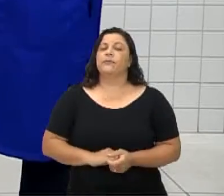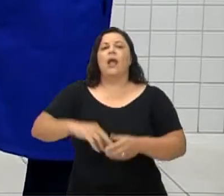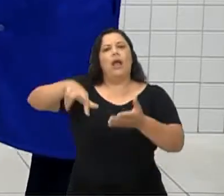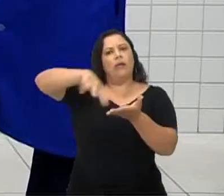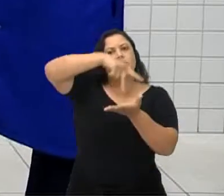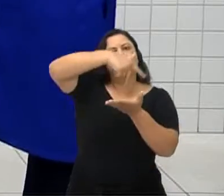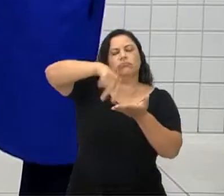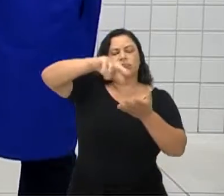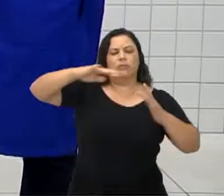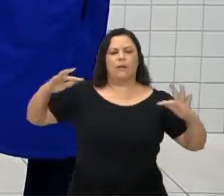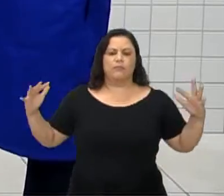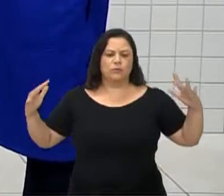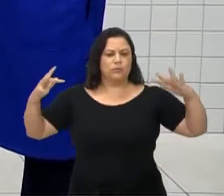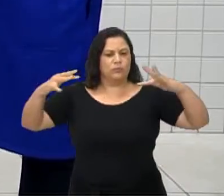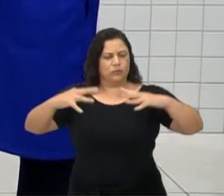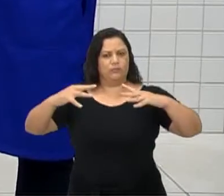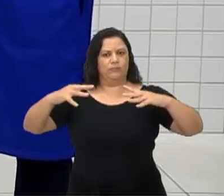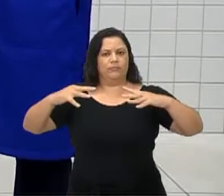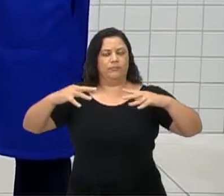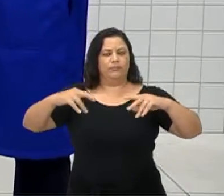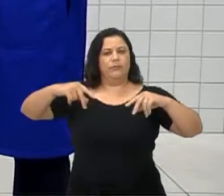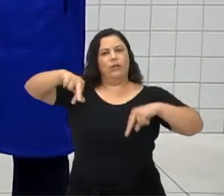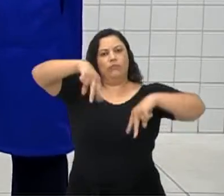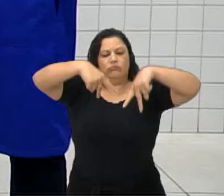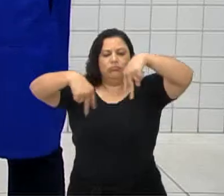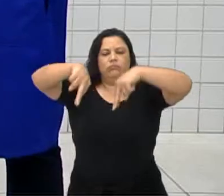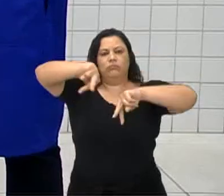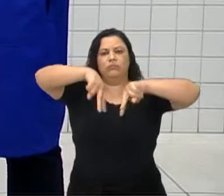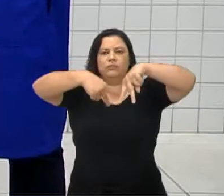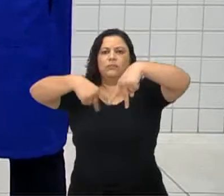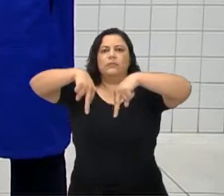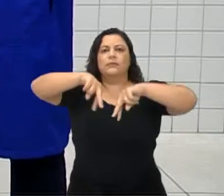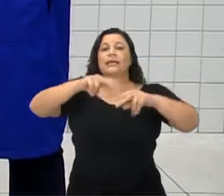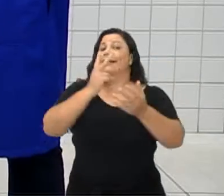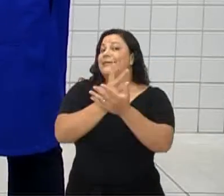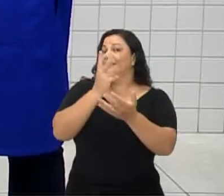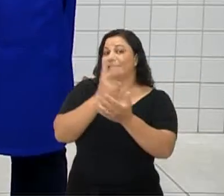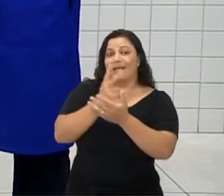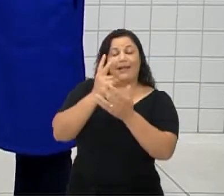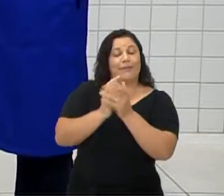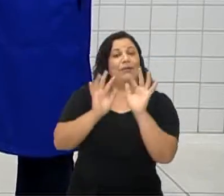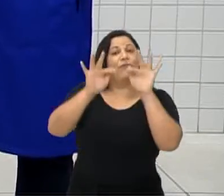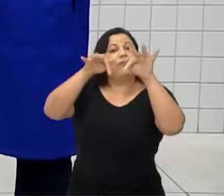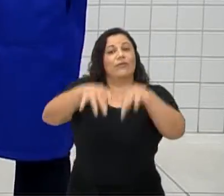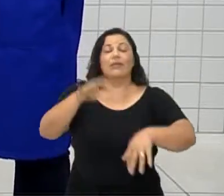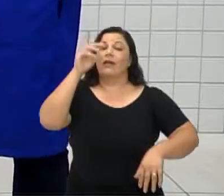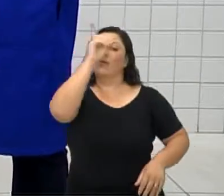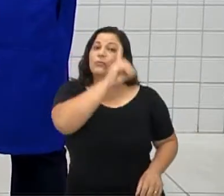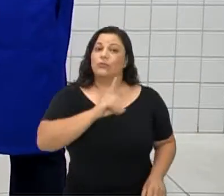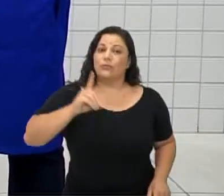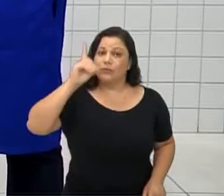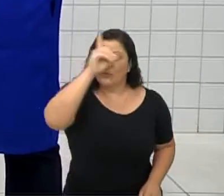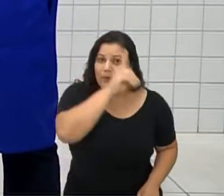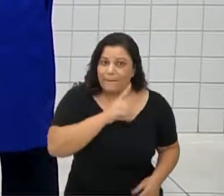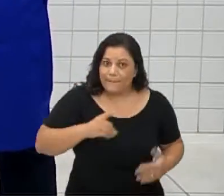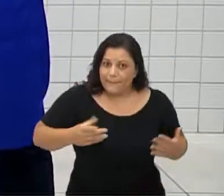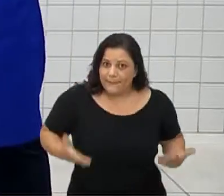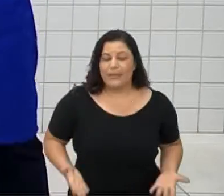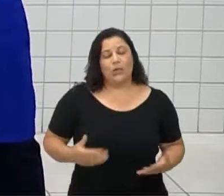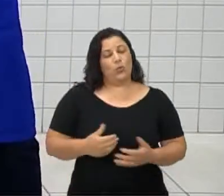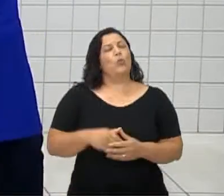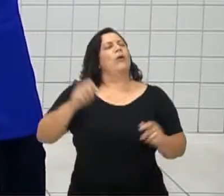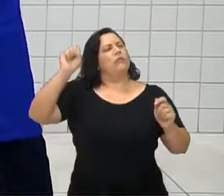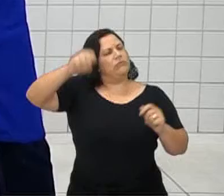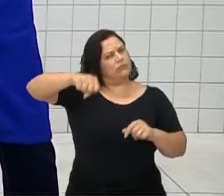lá as batalhas, as disputas. E como é regular, que é todo final de domingo. E aí se torna, sim, um exercício